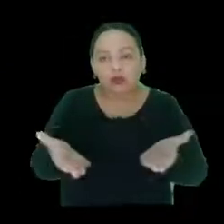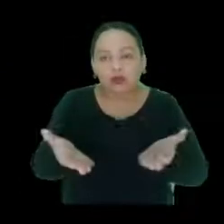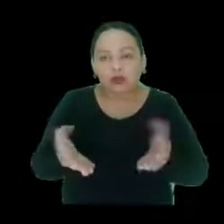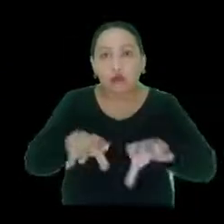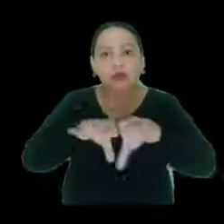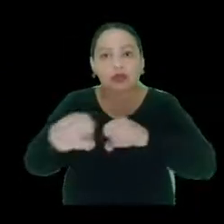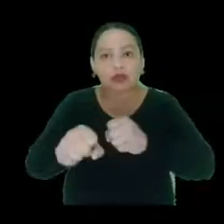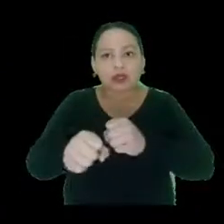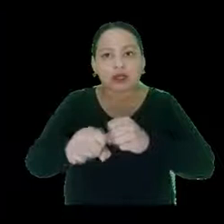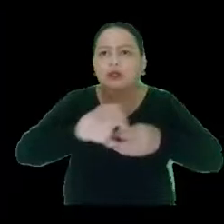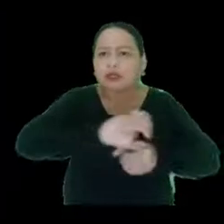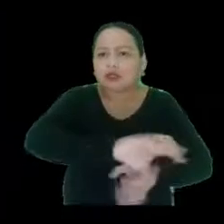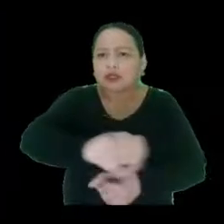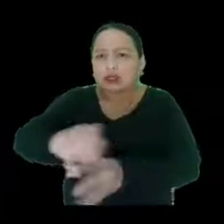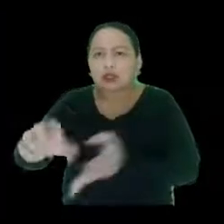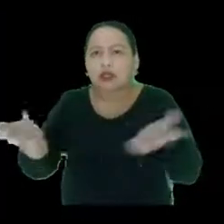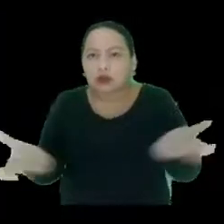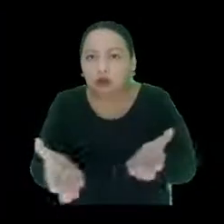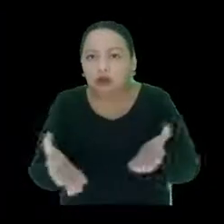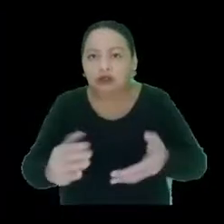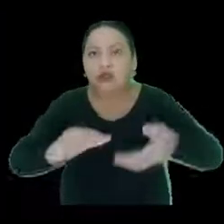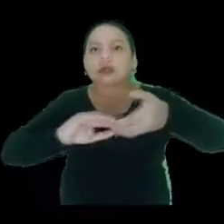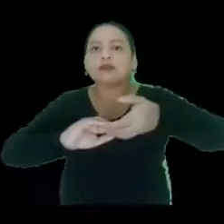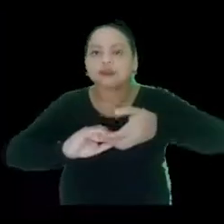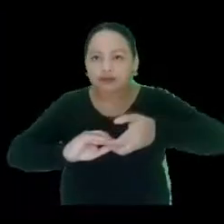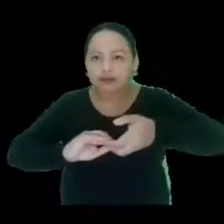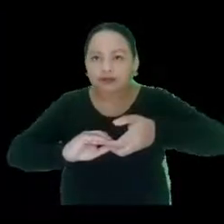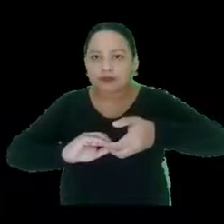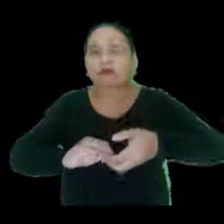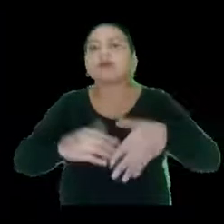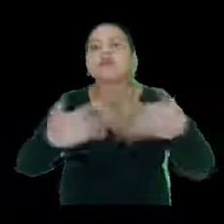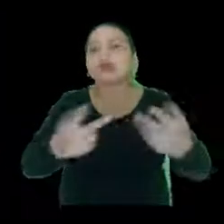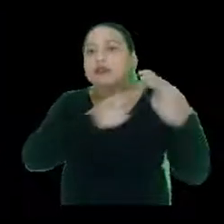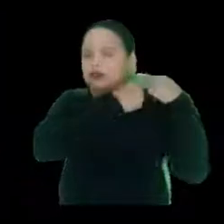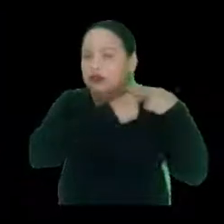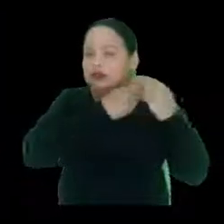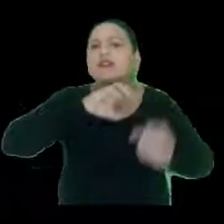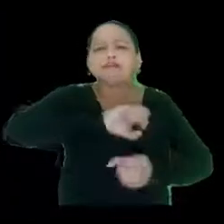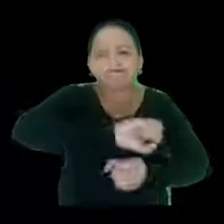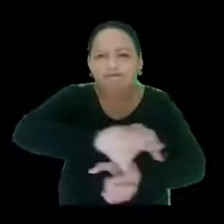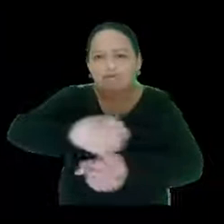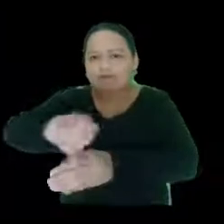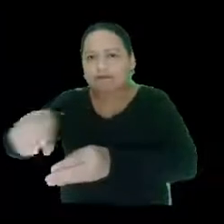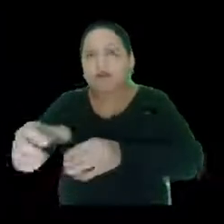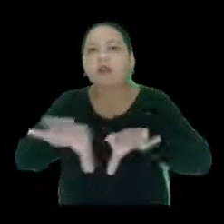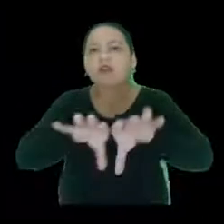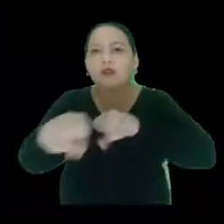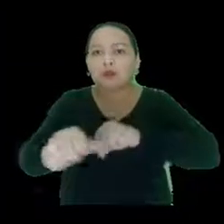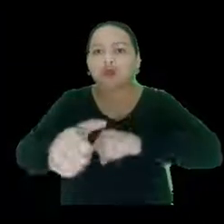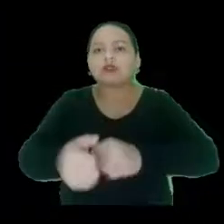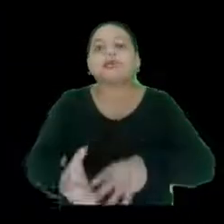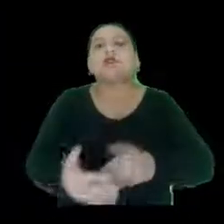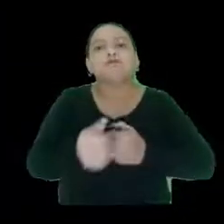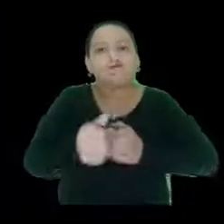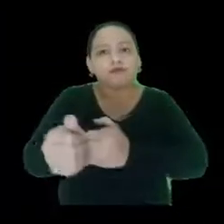hoje, quem tem oferecido formações na área é o Grupo Brasil, certo? Então, o Grupo Brasil tem oferecido as formações para